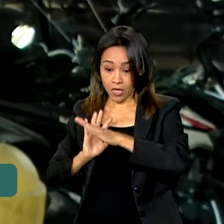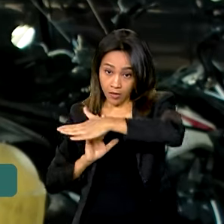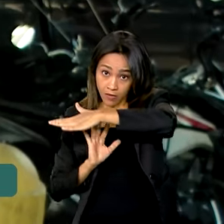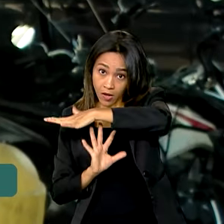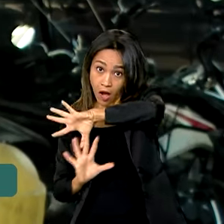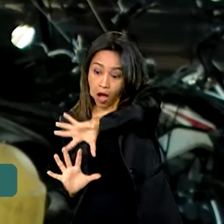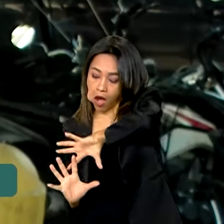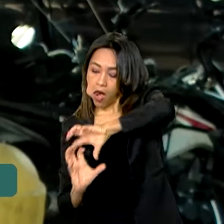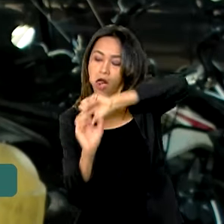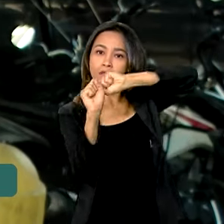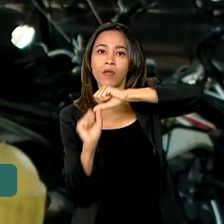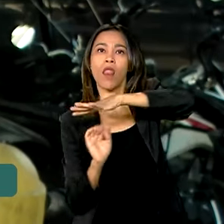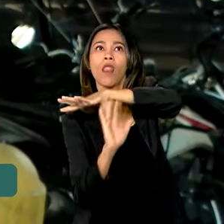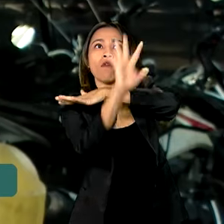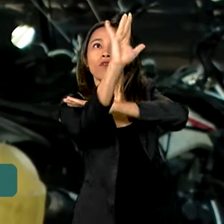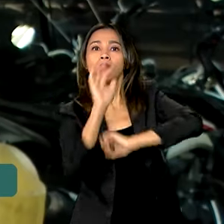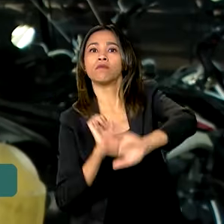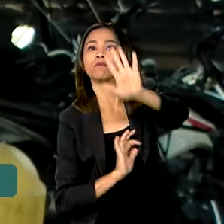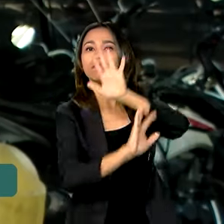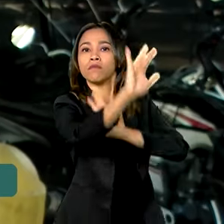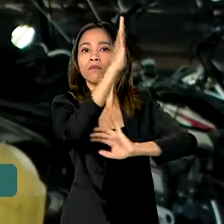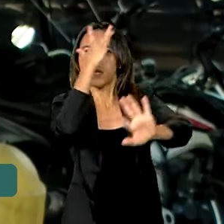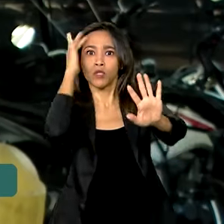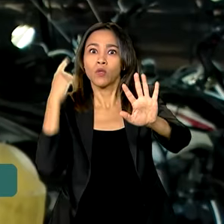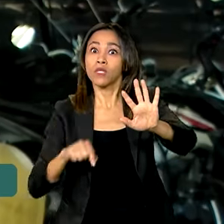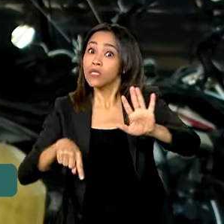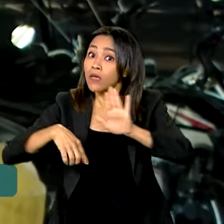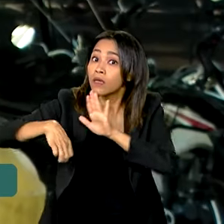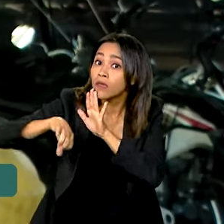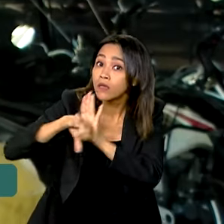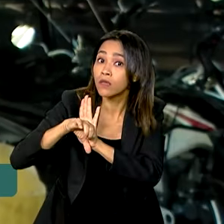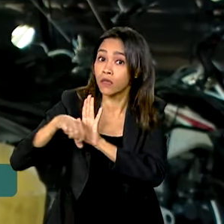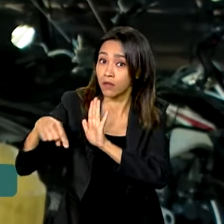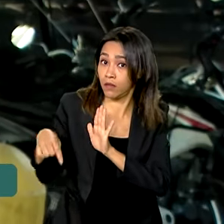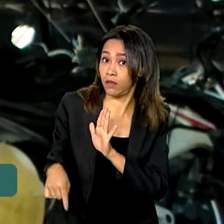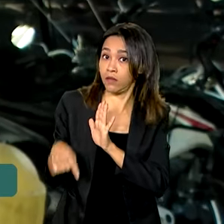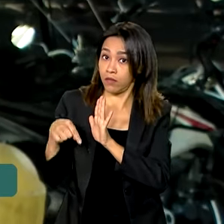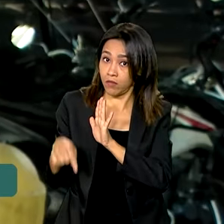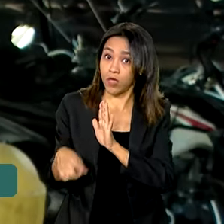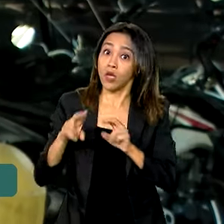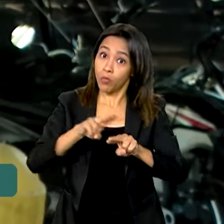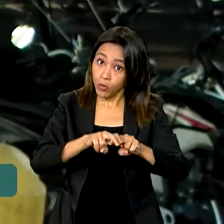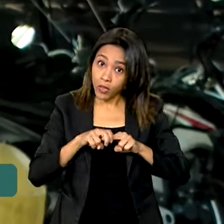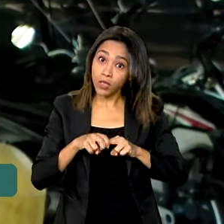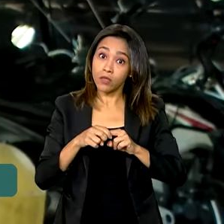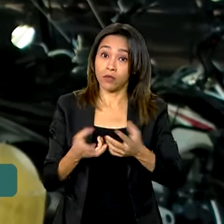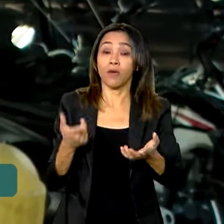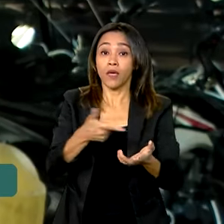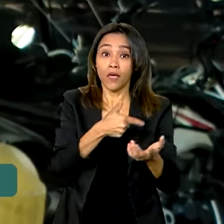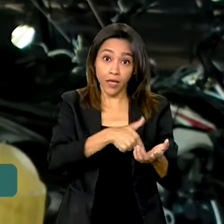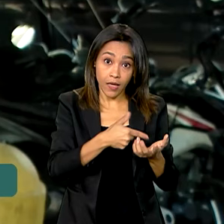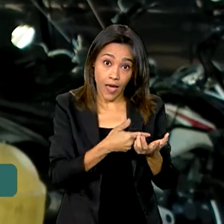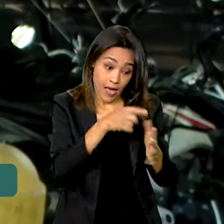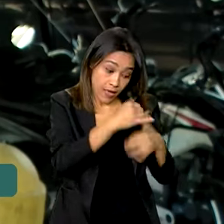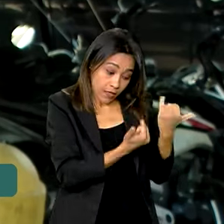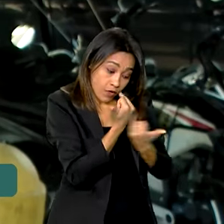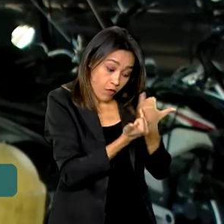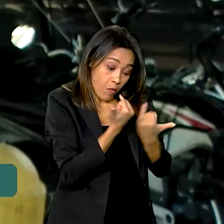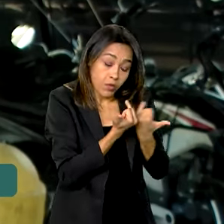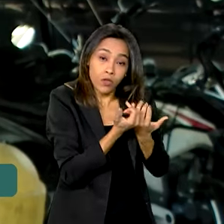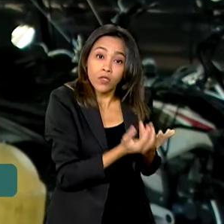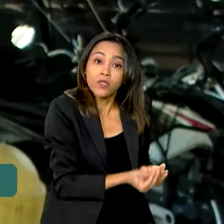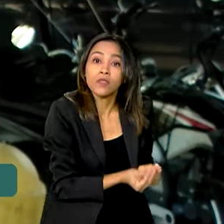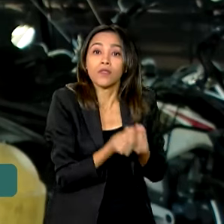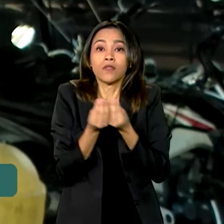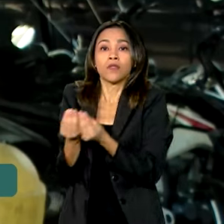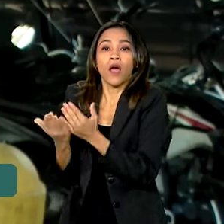subnotificado e vem crescendo no país. Os resultados foram a base deste plano de enfrentamento. A Coordenadora